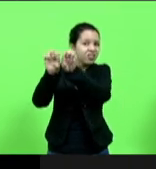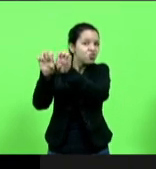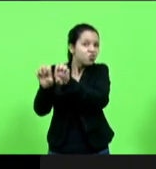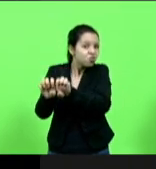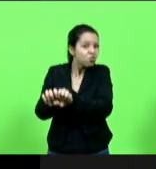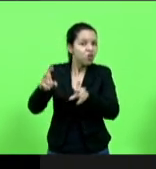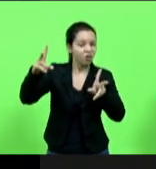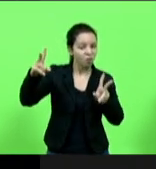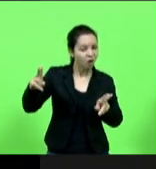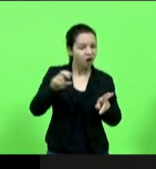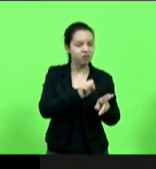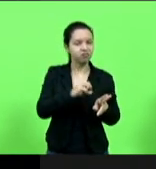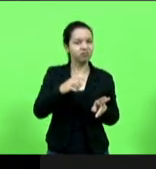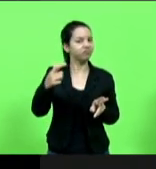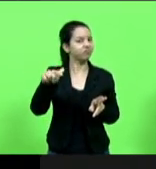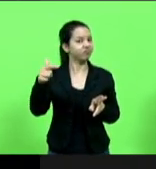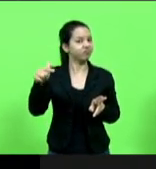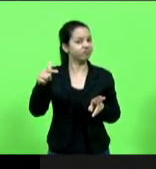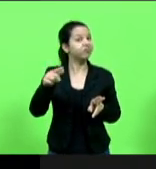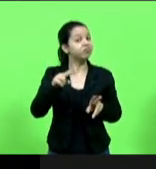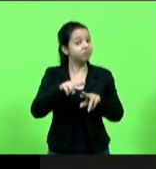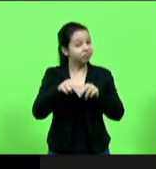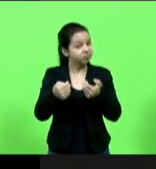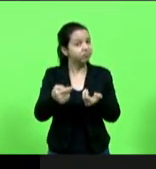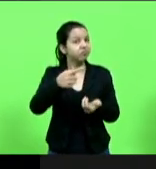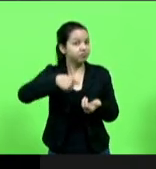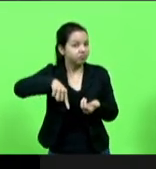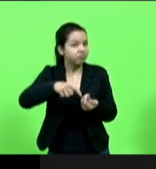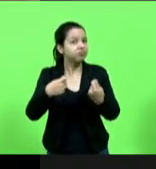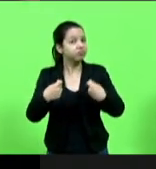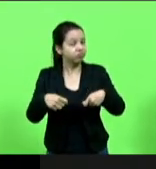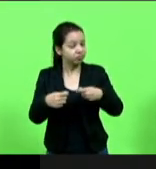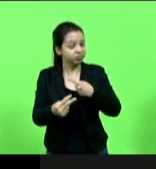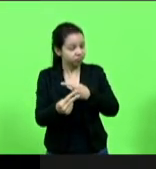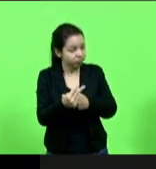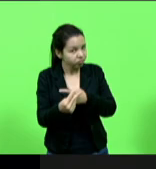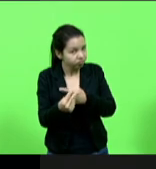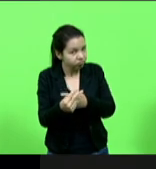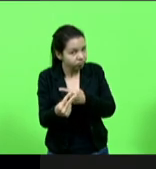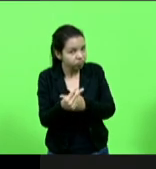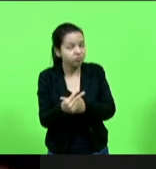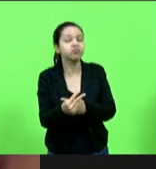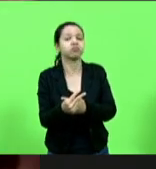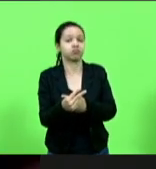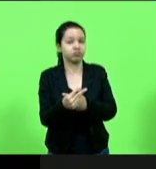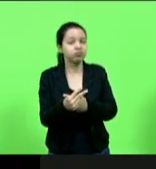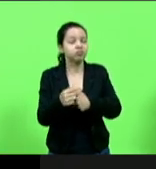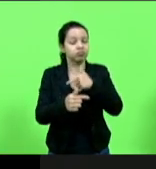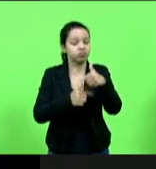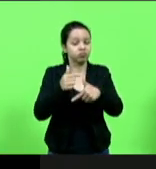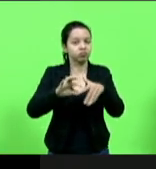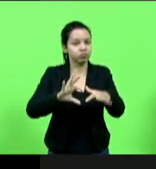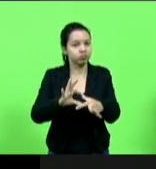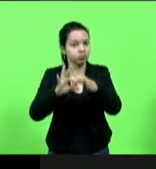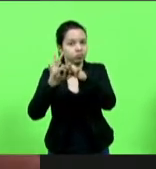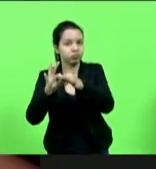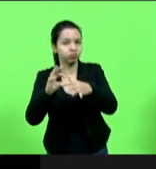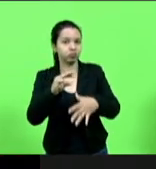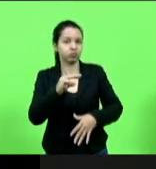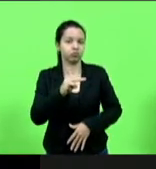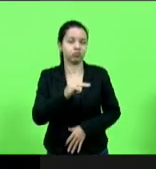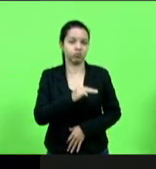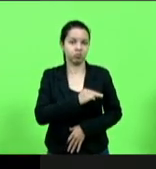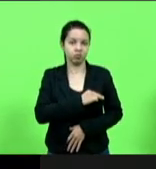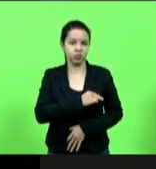Catarina por isso precisamos nos proteger e trabalharmos unidos com o Ministério da Agricultura com